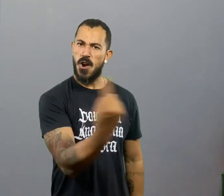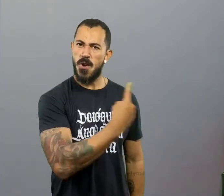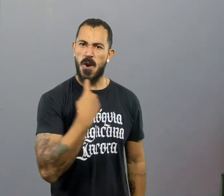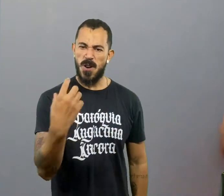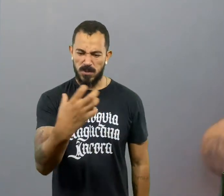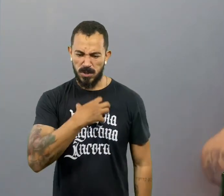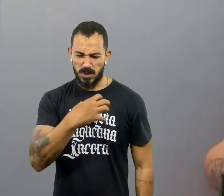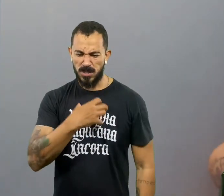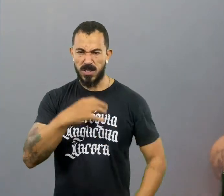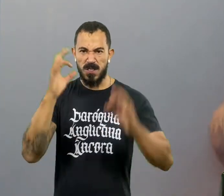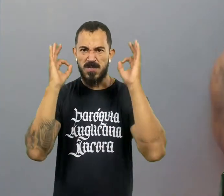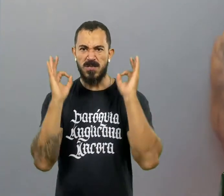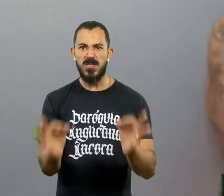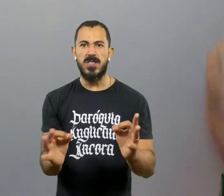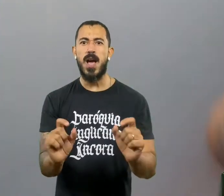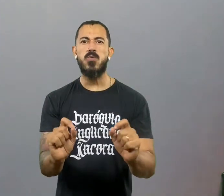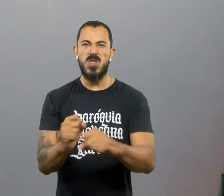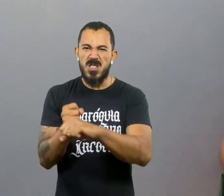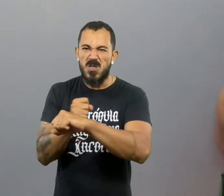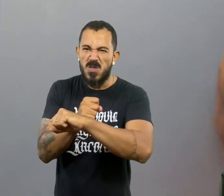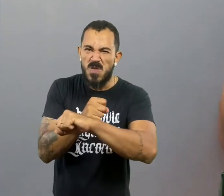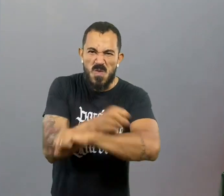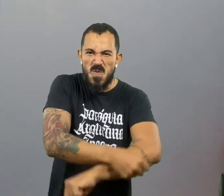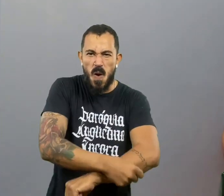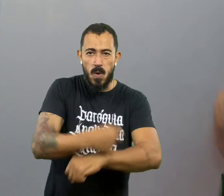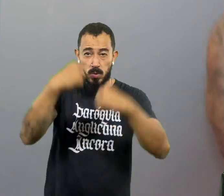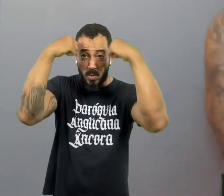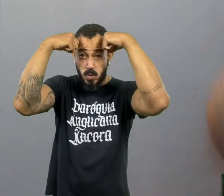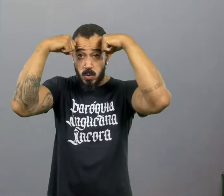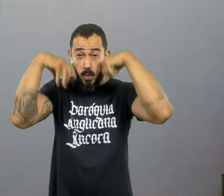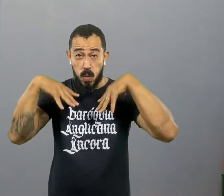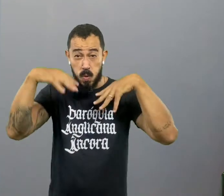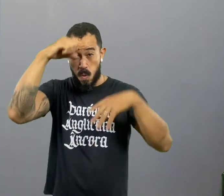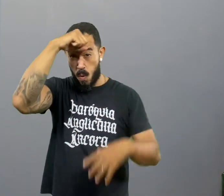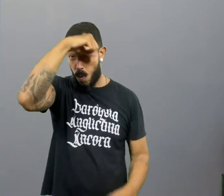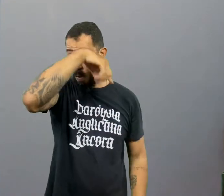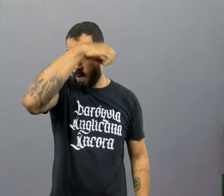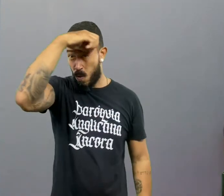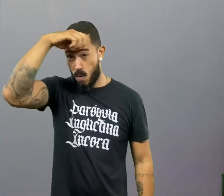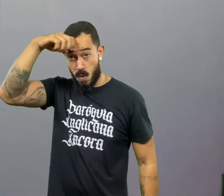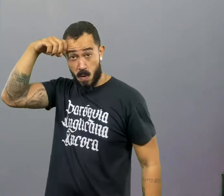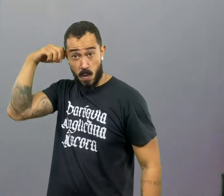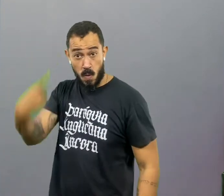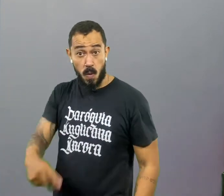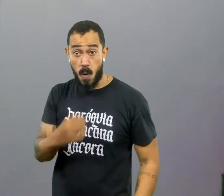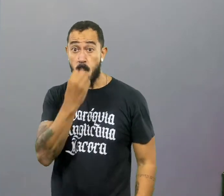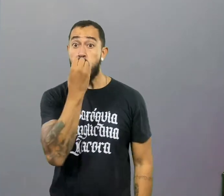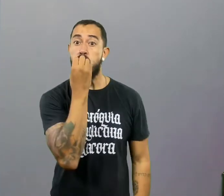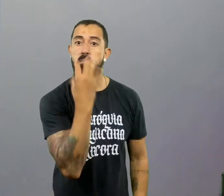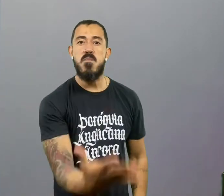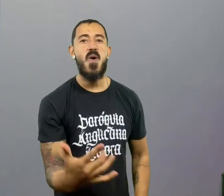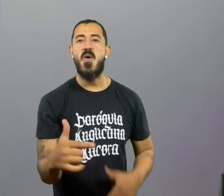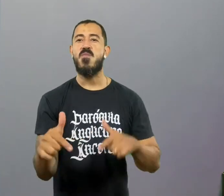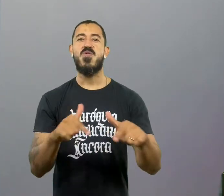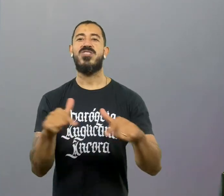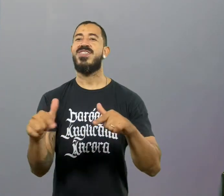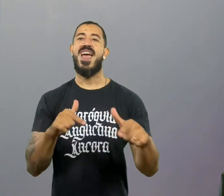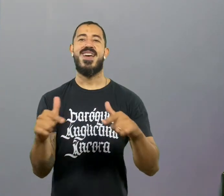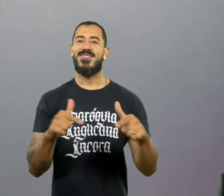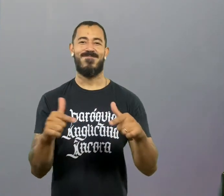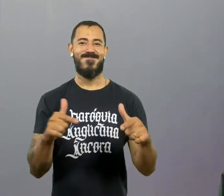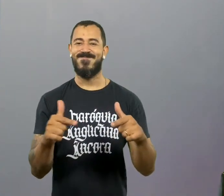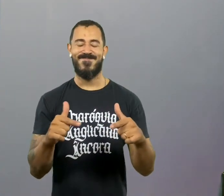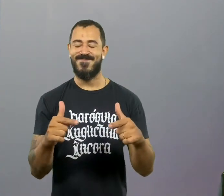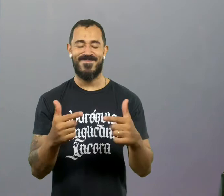está embrenhada na vida, gastando seu esforço, seu suor, toda a sua virtude em bons projetos. Eles têm as mãos